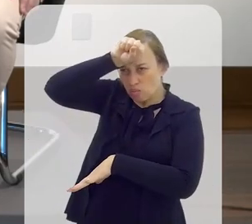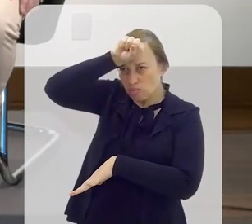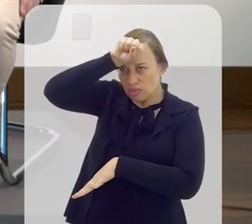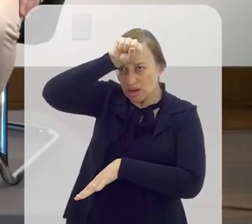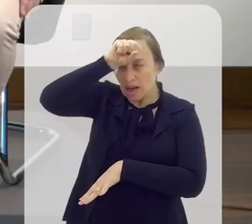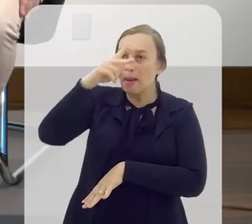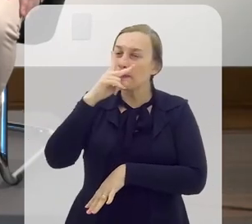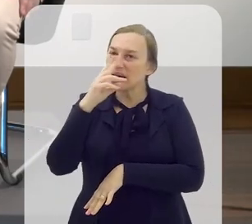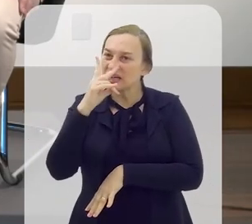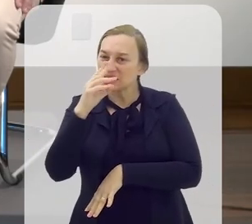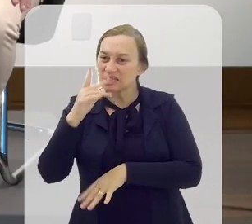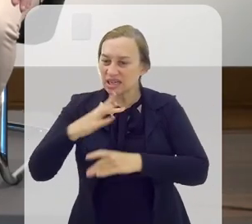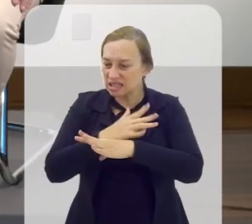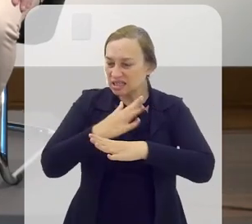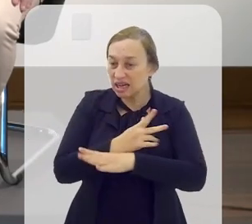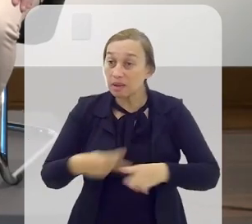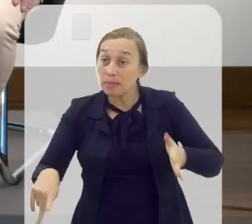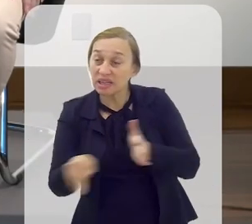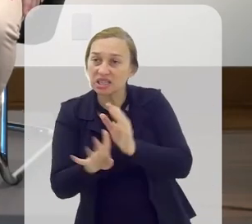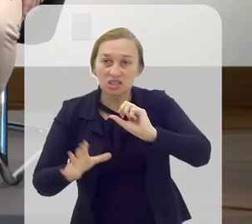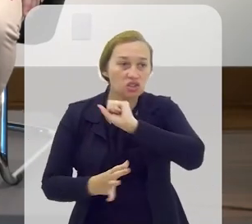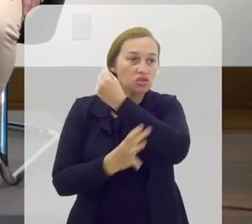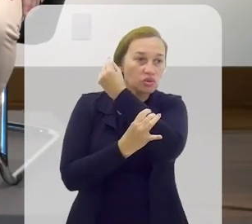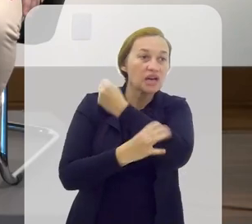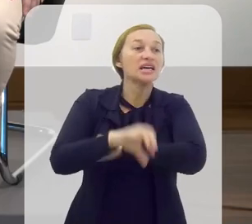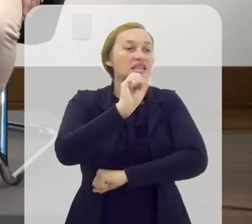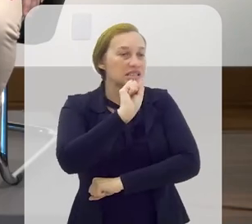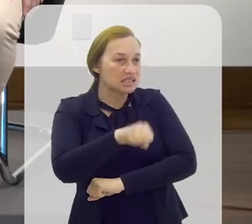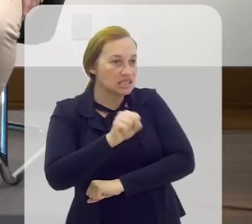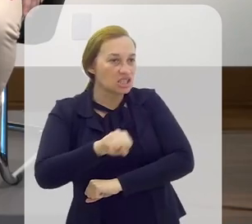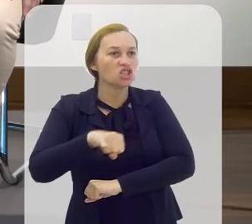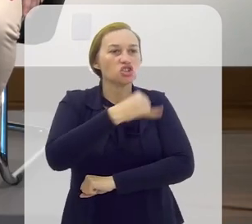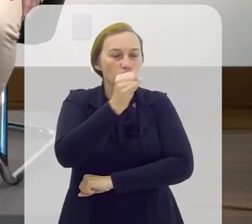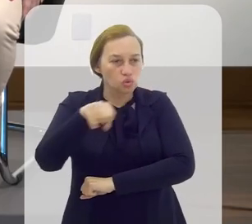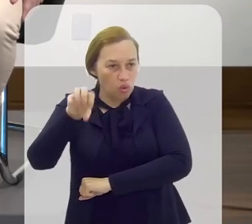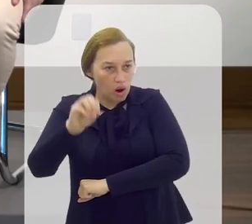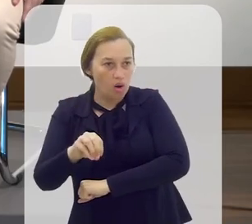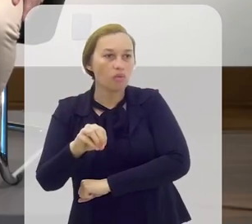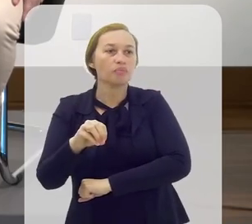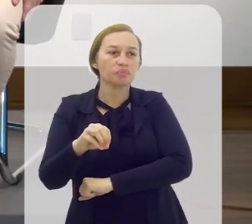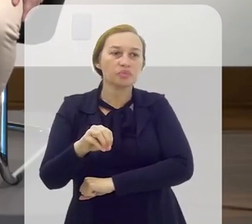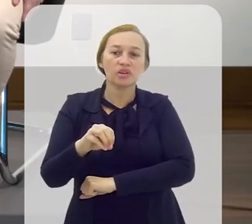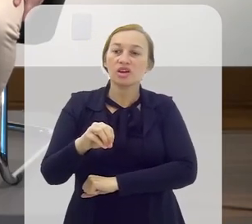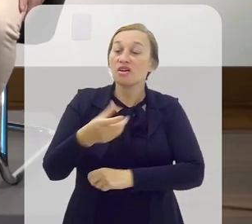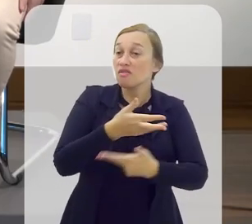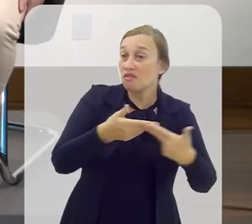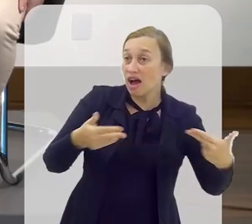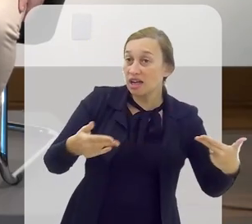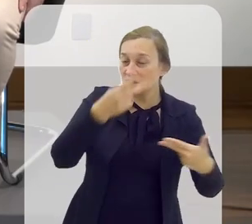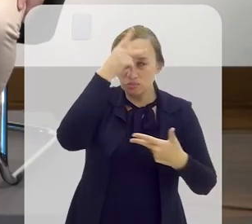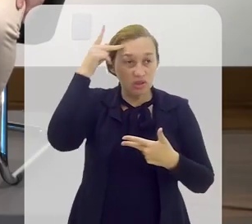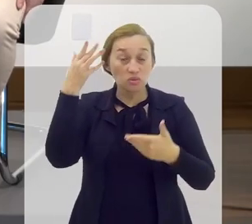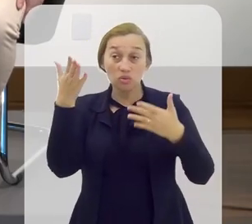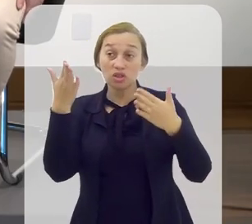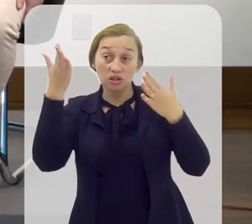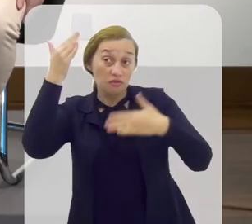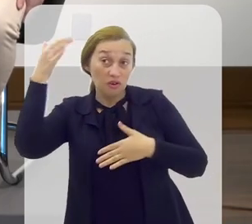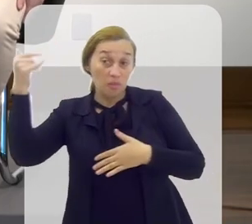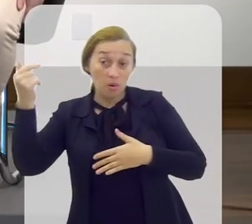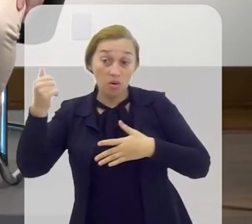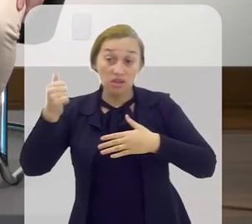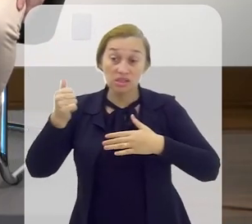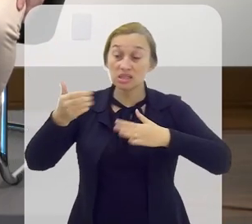que a cidade era de Exu. Sim, além disso, o Joãozinho levou muitos artistas lá, o que deu uma outra conotação